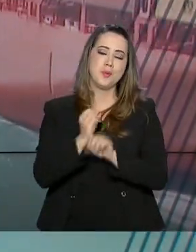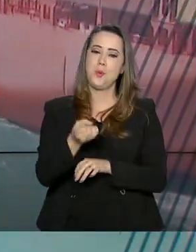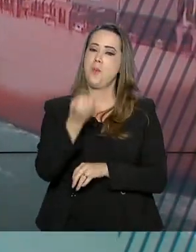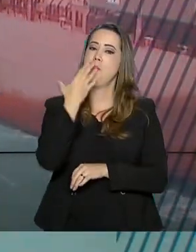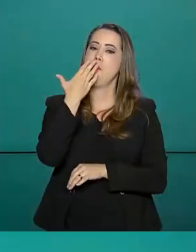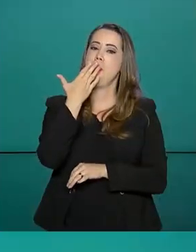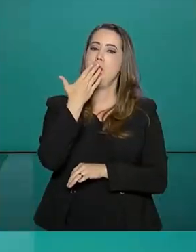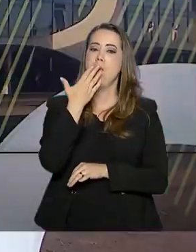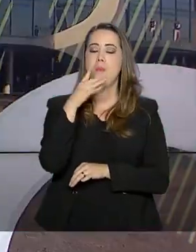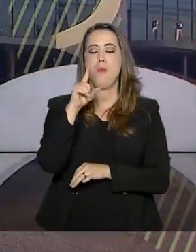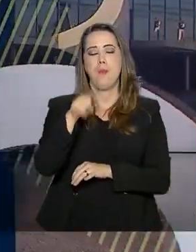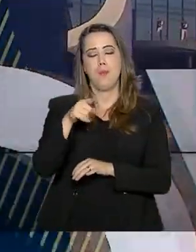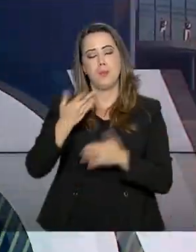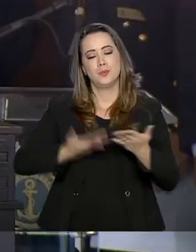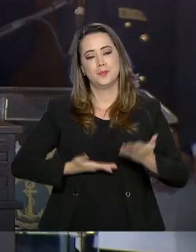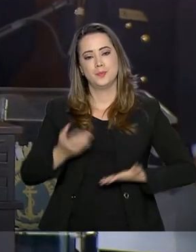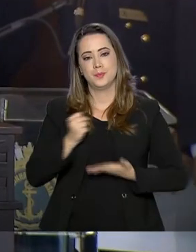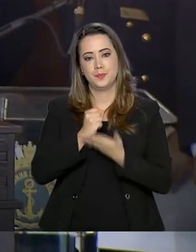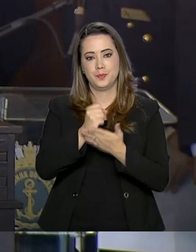serviços prestados à nação.